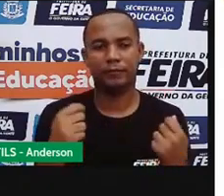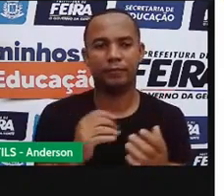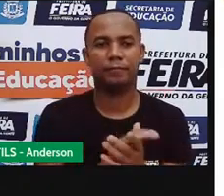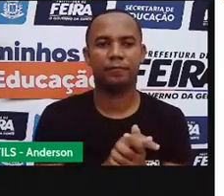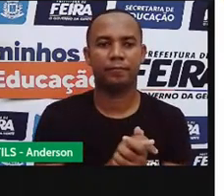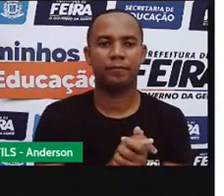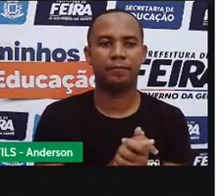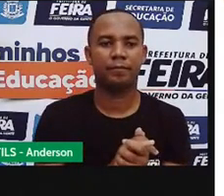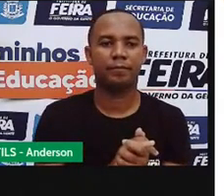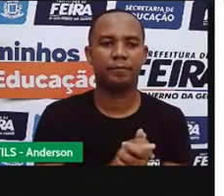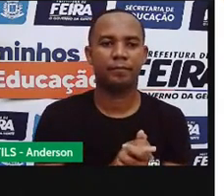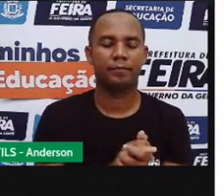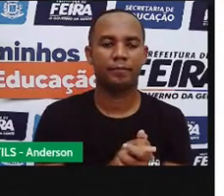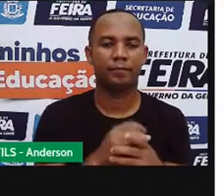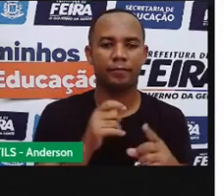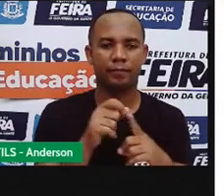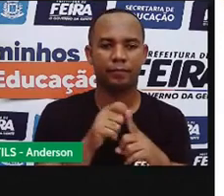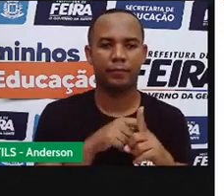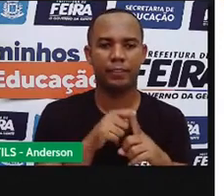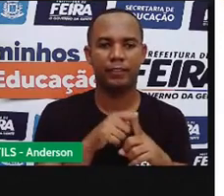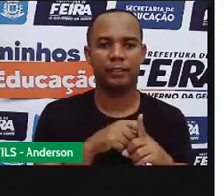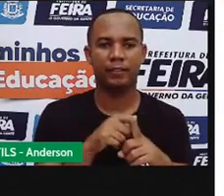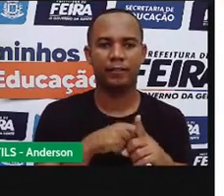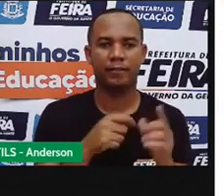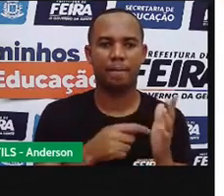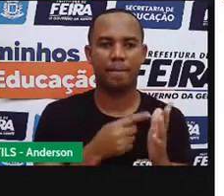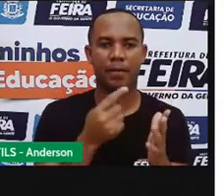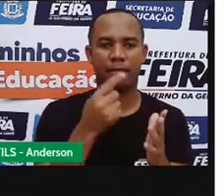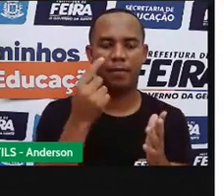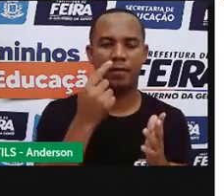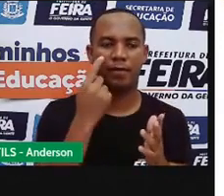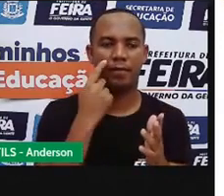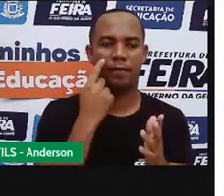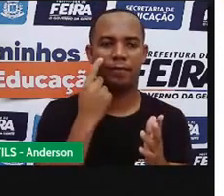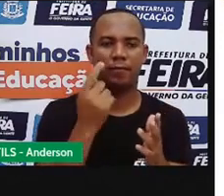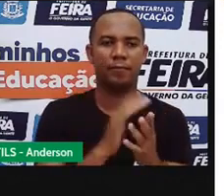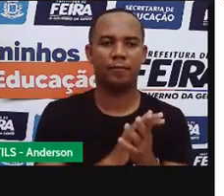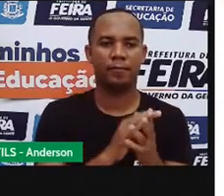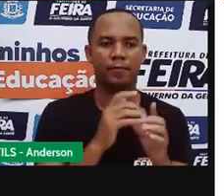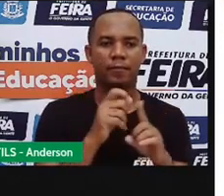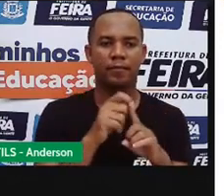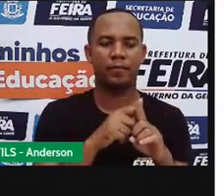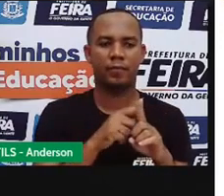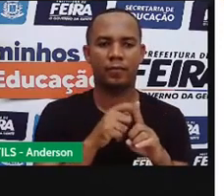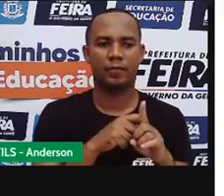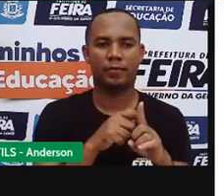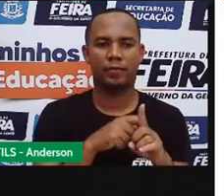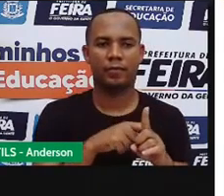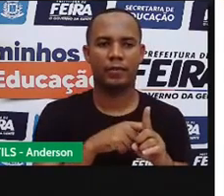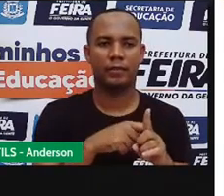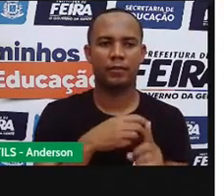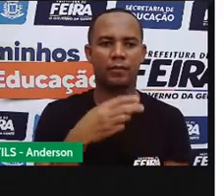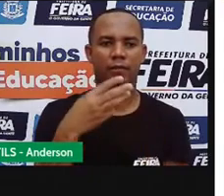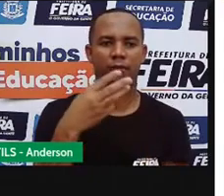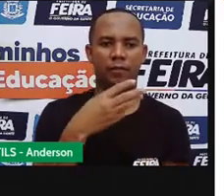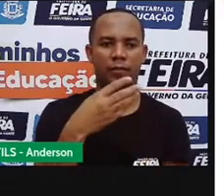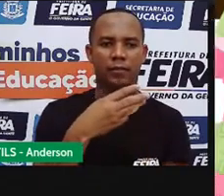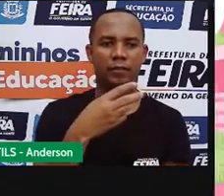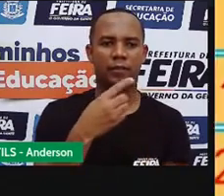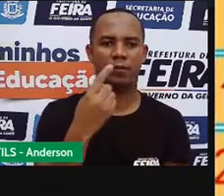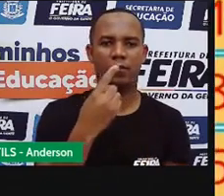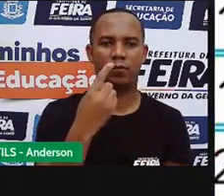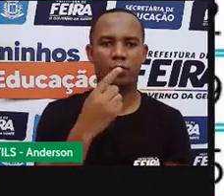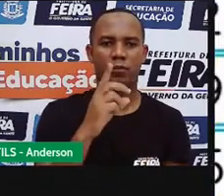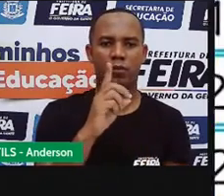Primeira quinta-feira do mês, dia 1º. E o nosso mês, dessa vez, tem 31 dias. Vamos